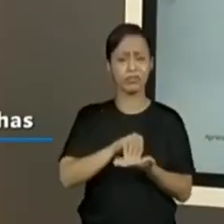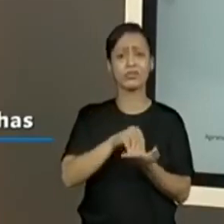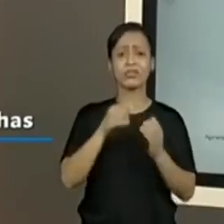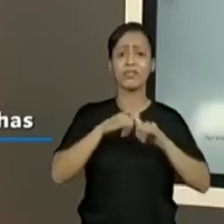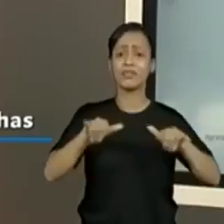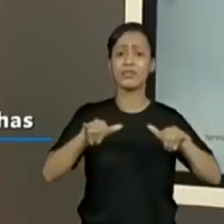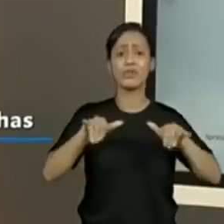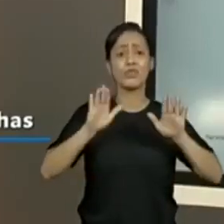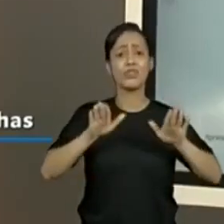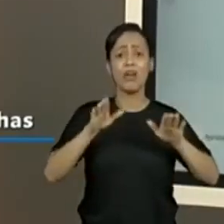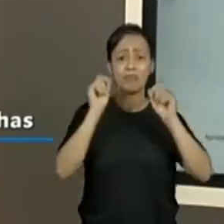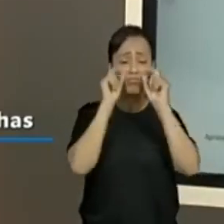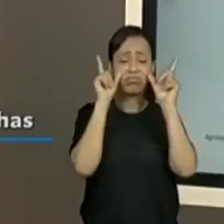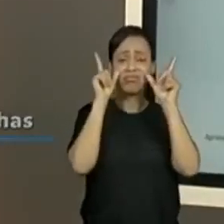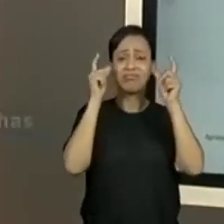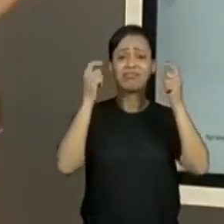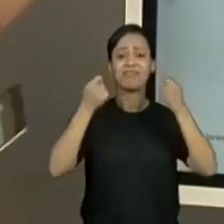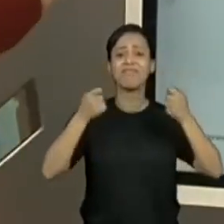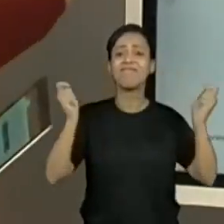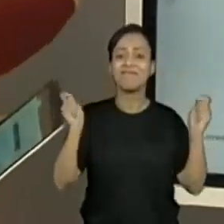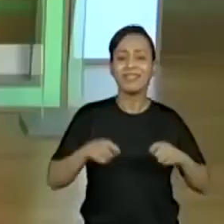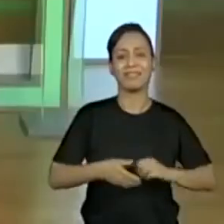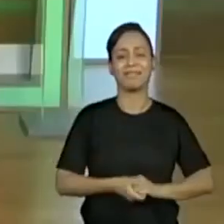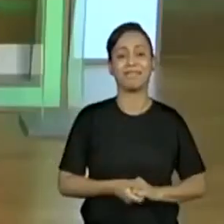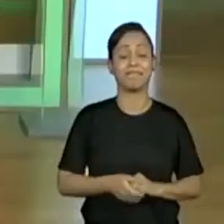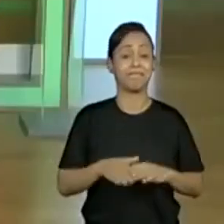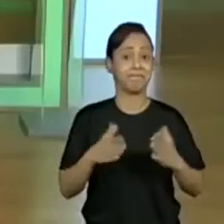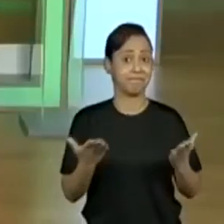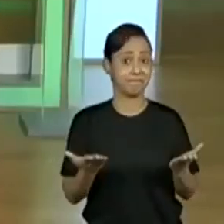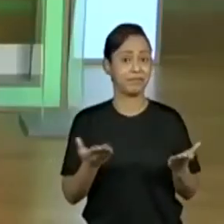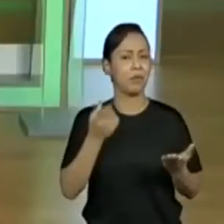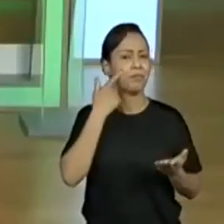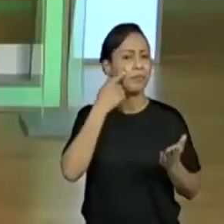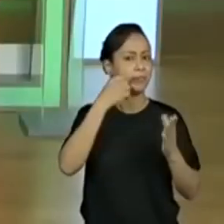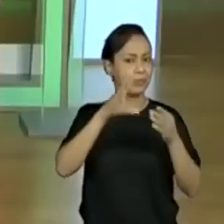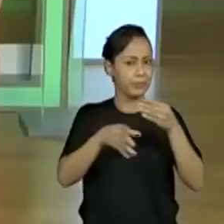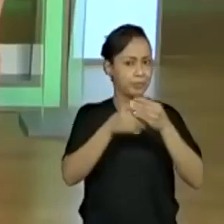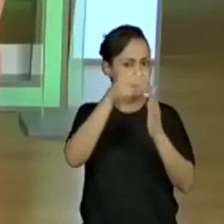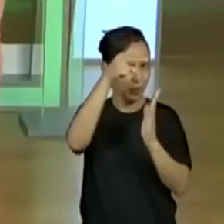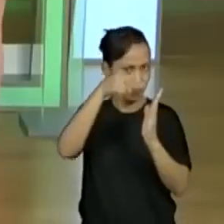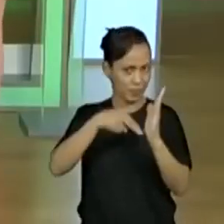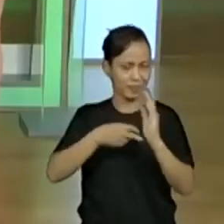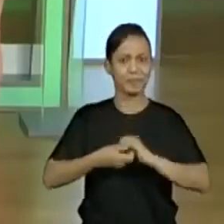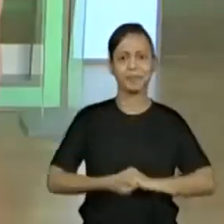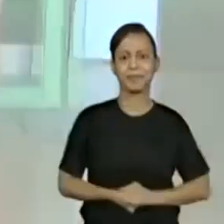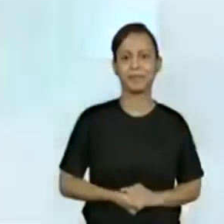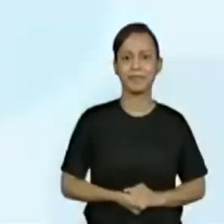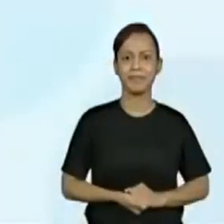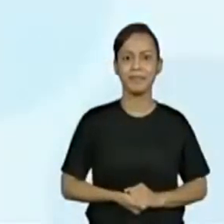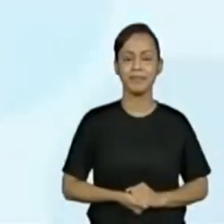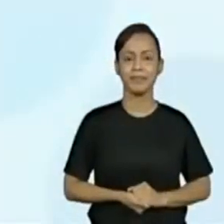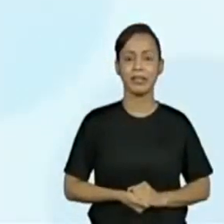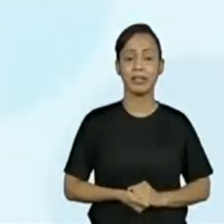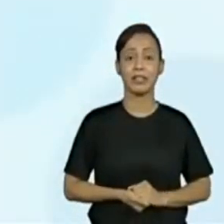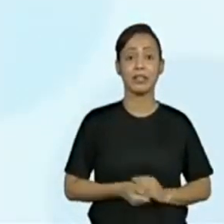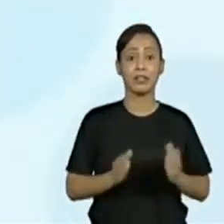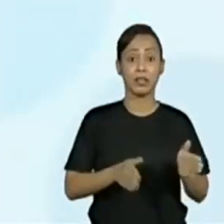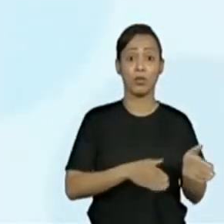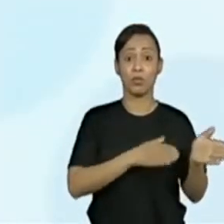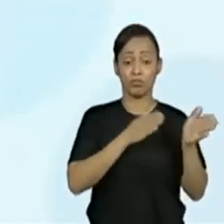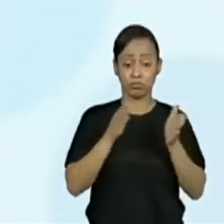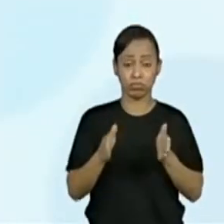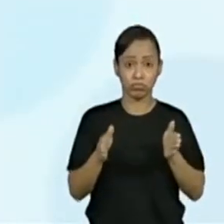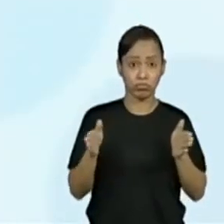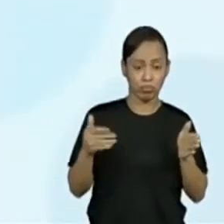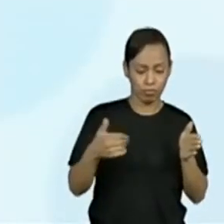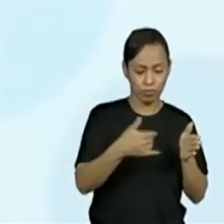criança que precisa tomar vacina ou a mãe. Vamos lá, vamos continuar nosso texto, nossa leitura. Na última fase, as doses